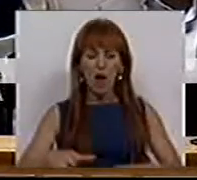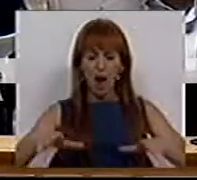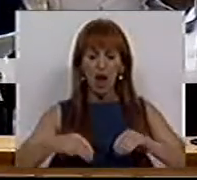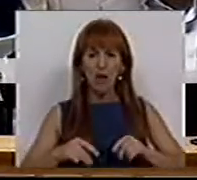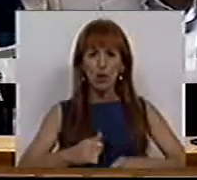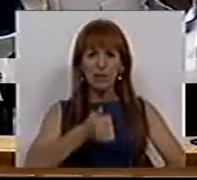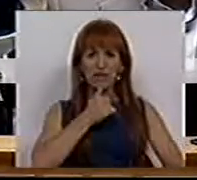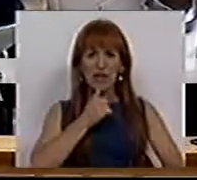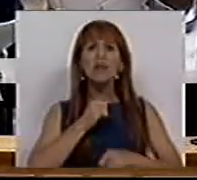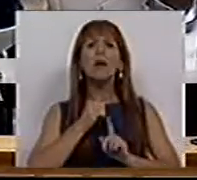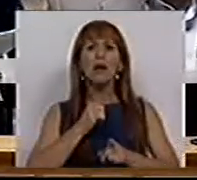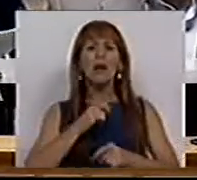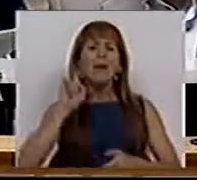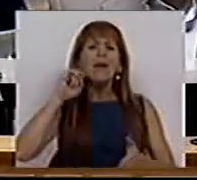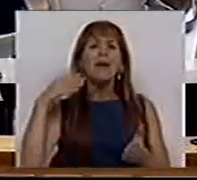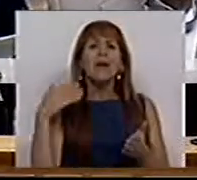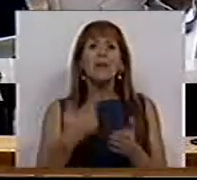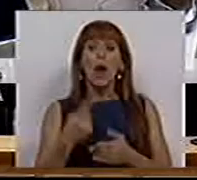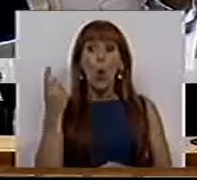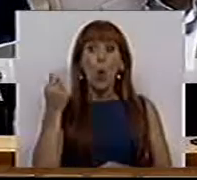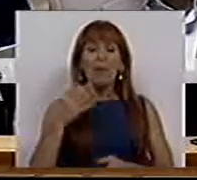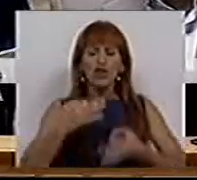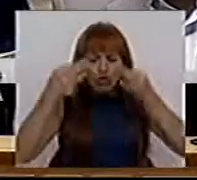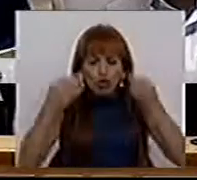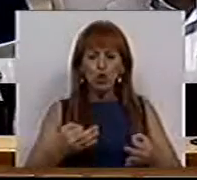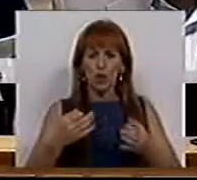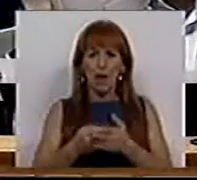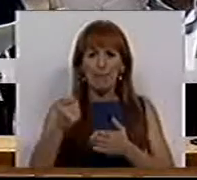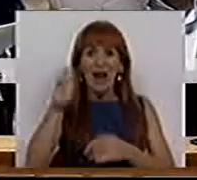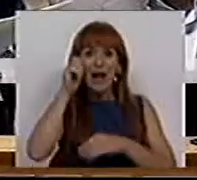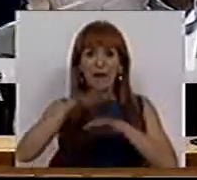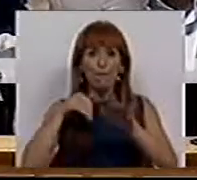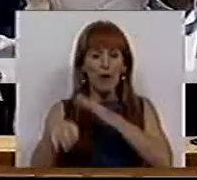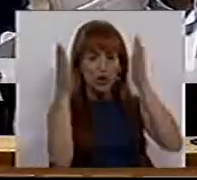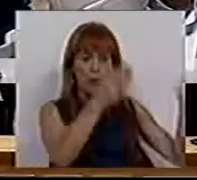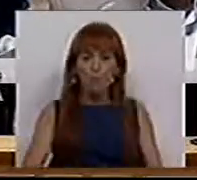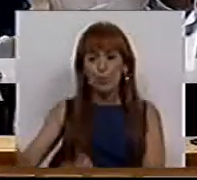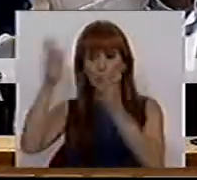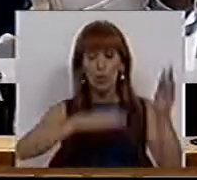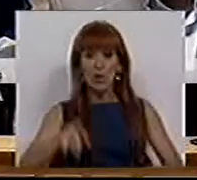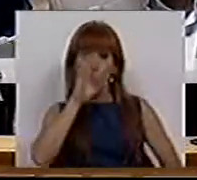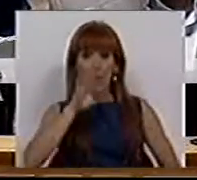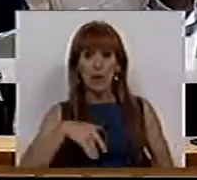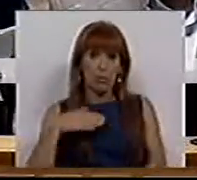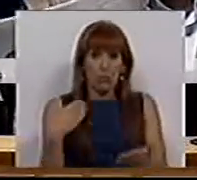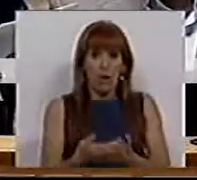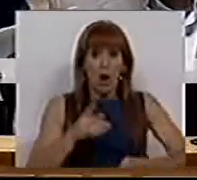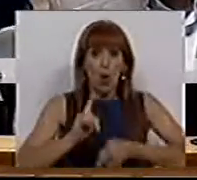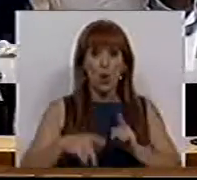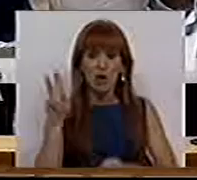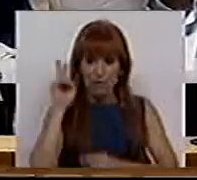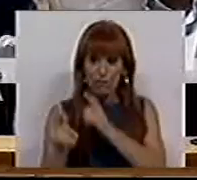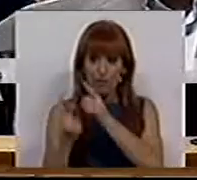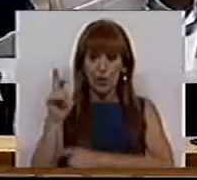adoção de medidas que garantam preços justos à produção, o que na prática vai levar à